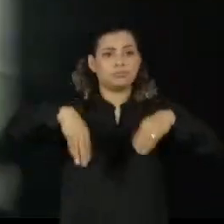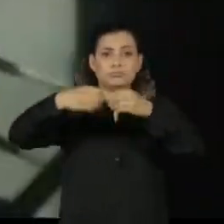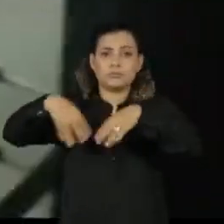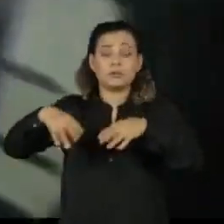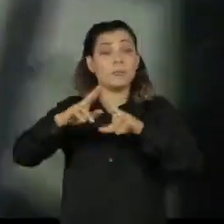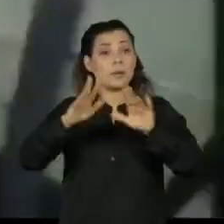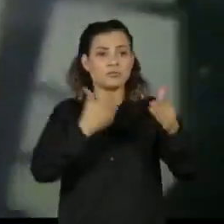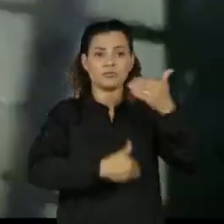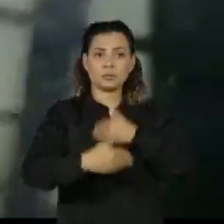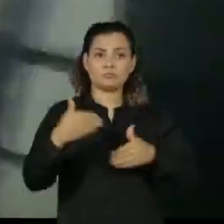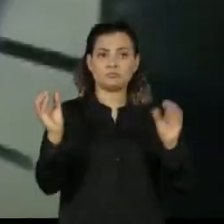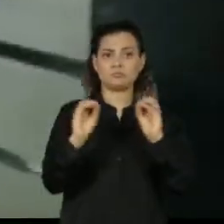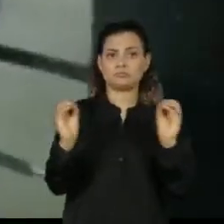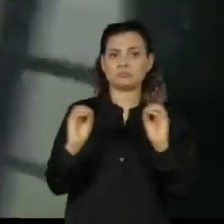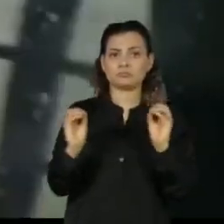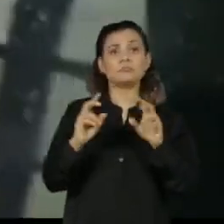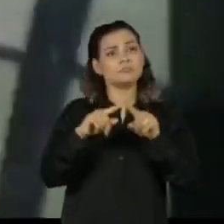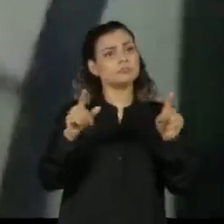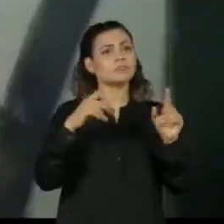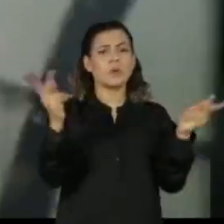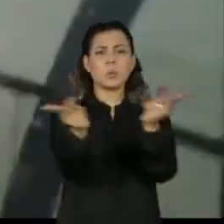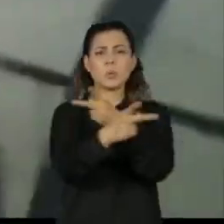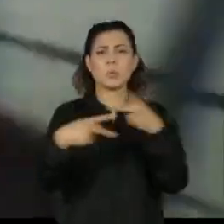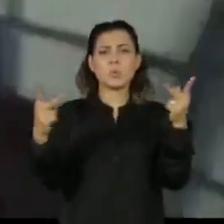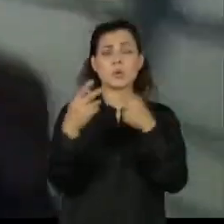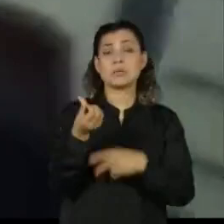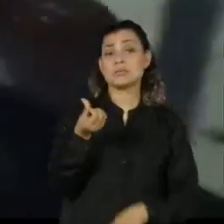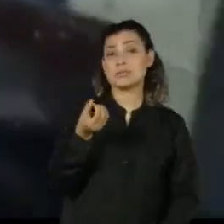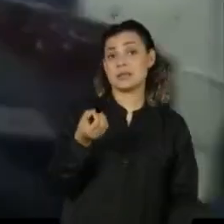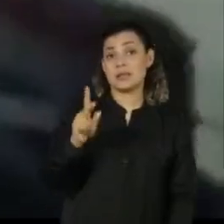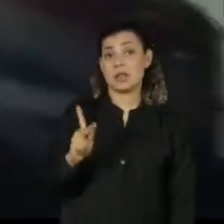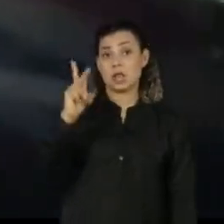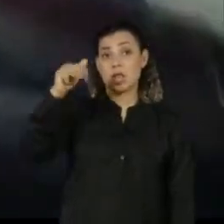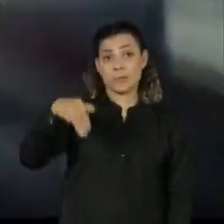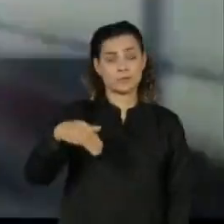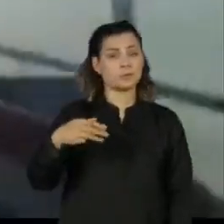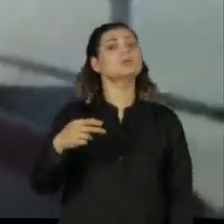ficou ferido. Segundo o IMET, os ventos chegaram a 60 km por hora na capital do Maranhão.